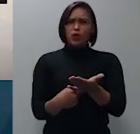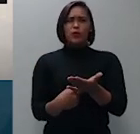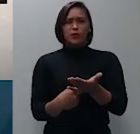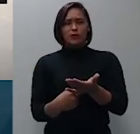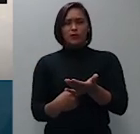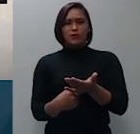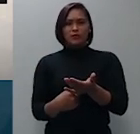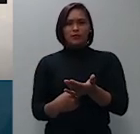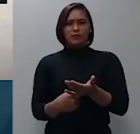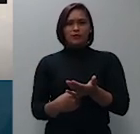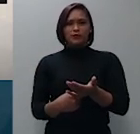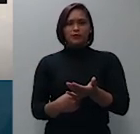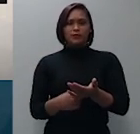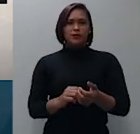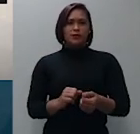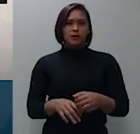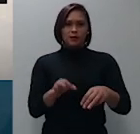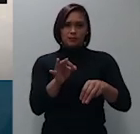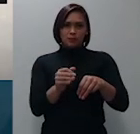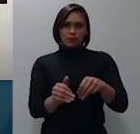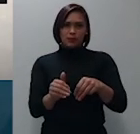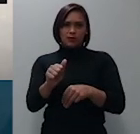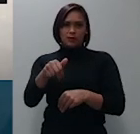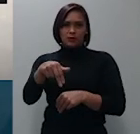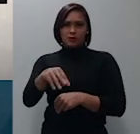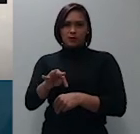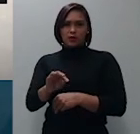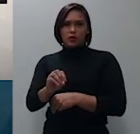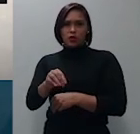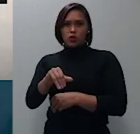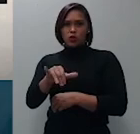ministro Antônio Carlos Ferreira com relatório